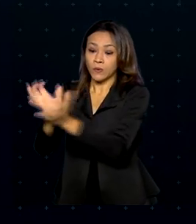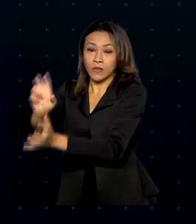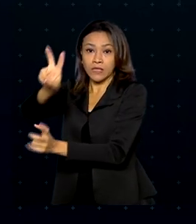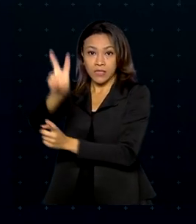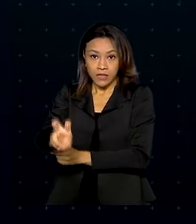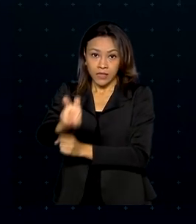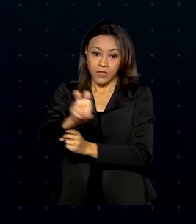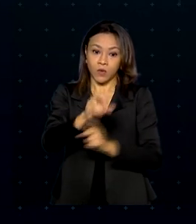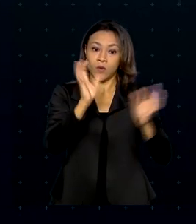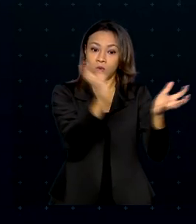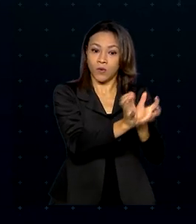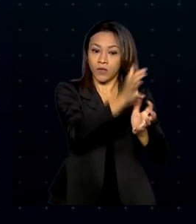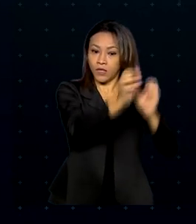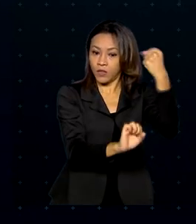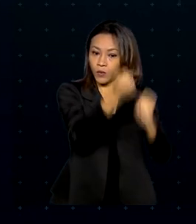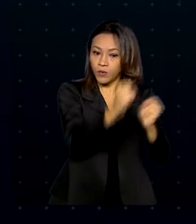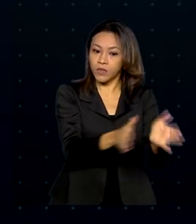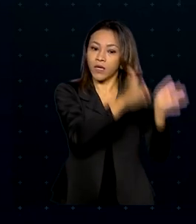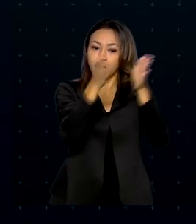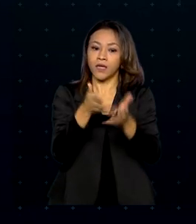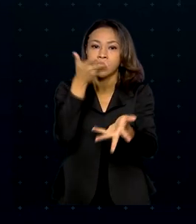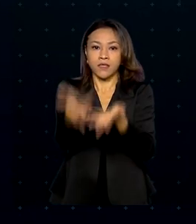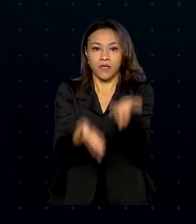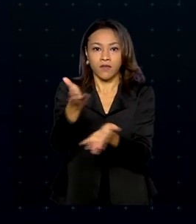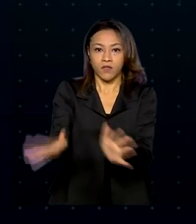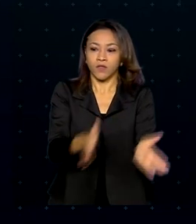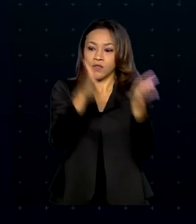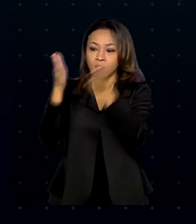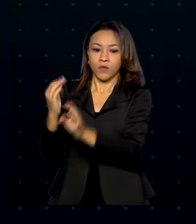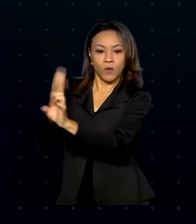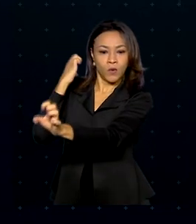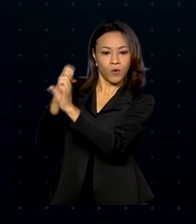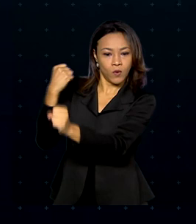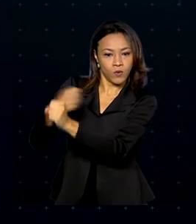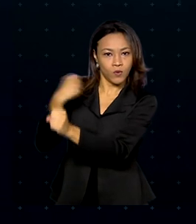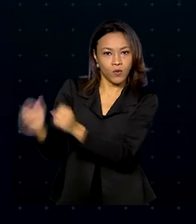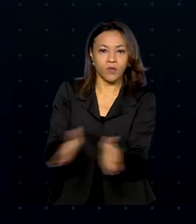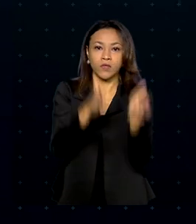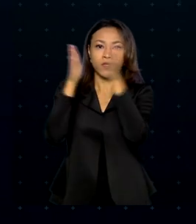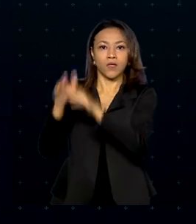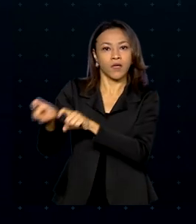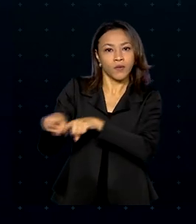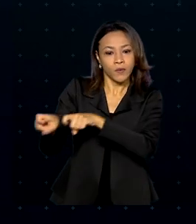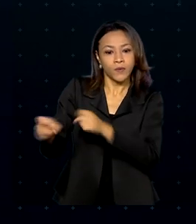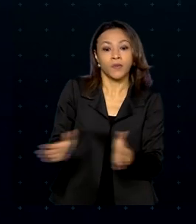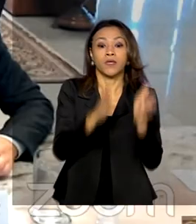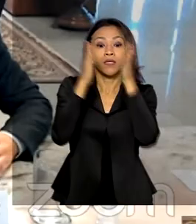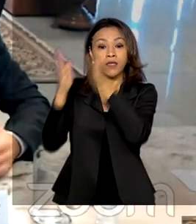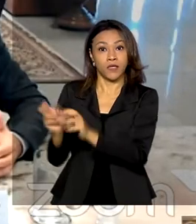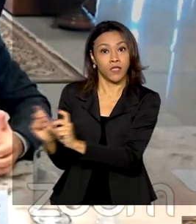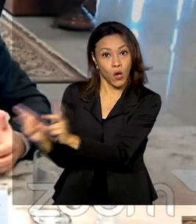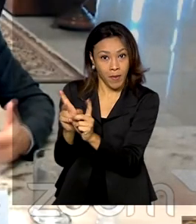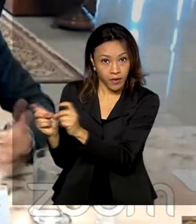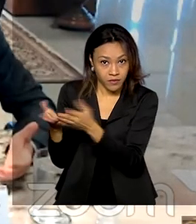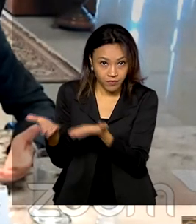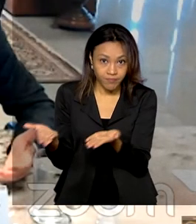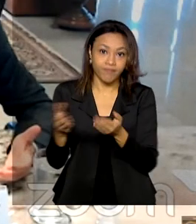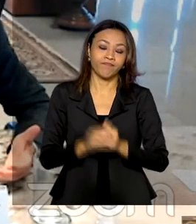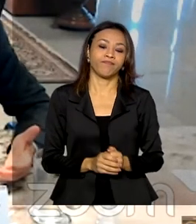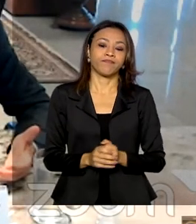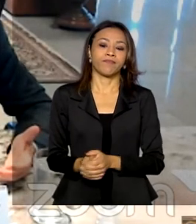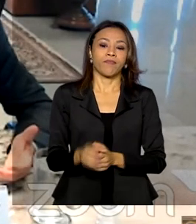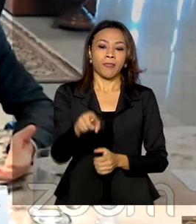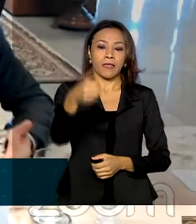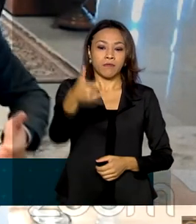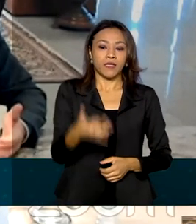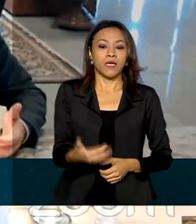econômica, indústria, serviços, construção, agricultura e comércio. O Brasil está gerando